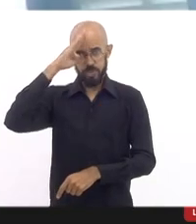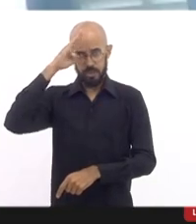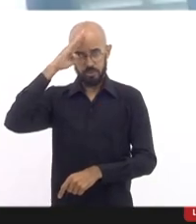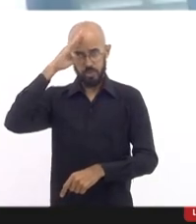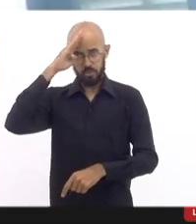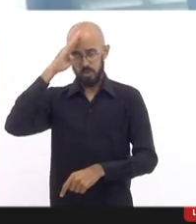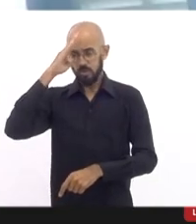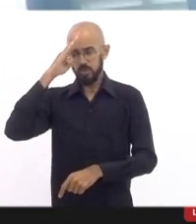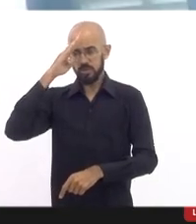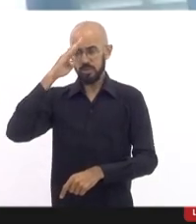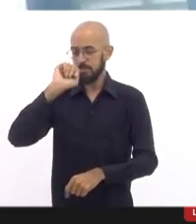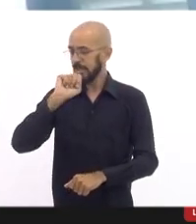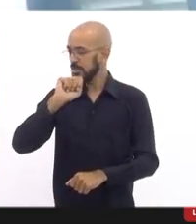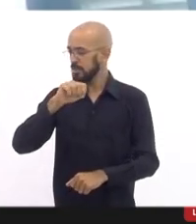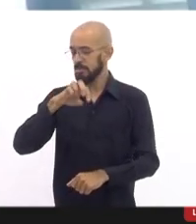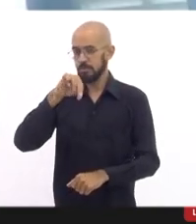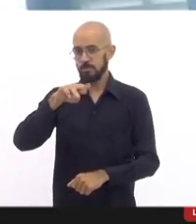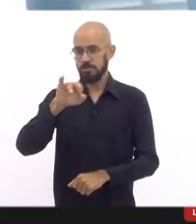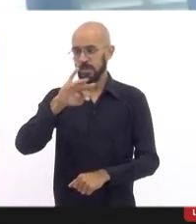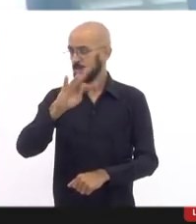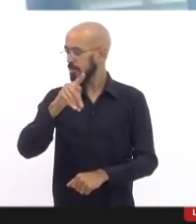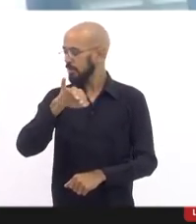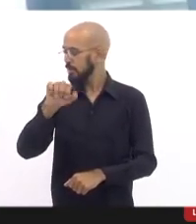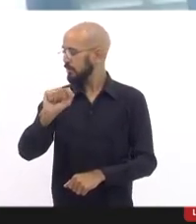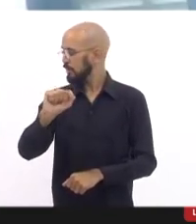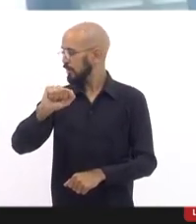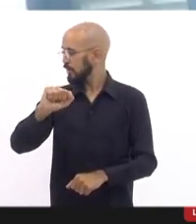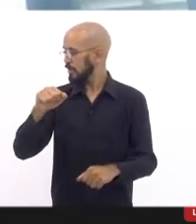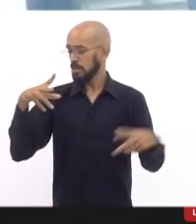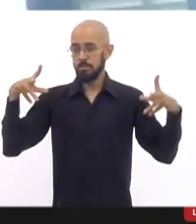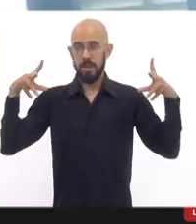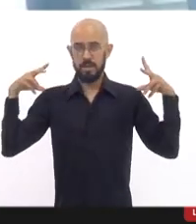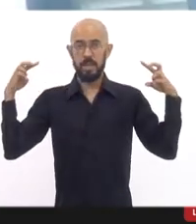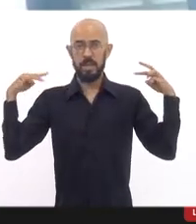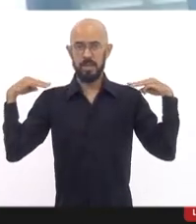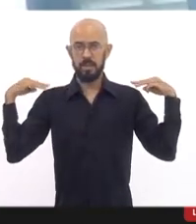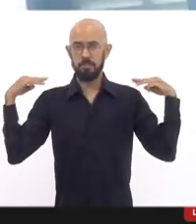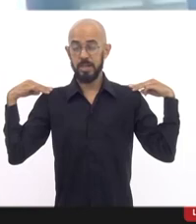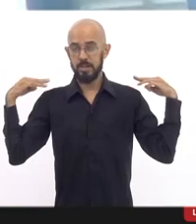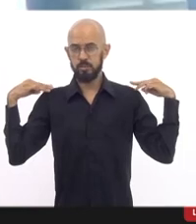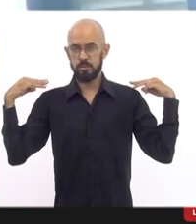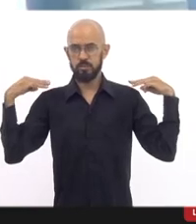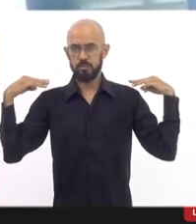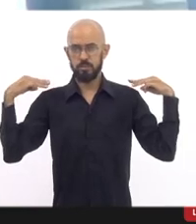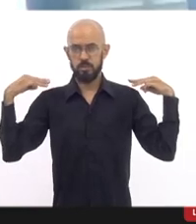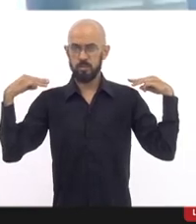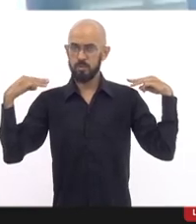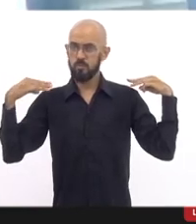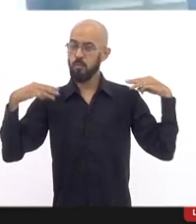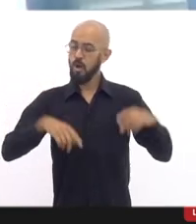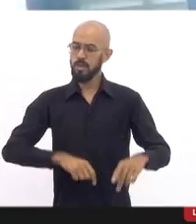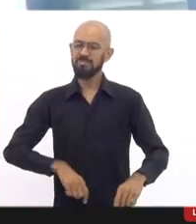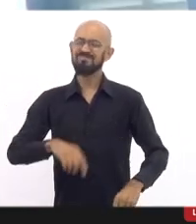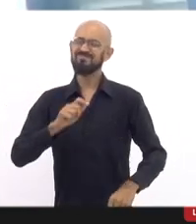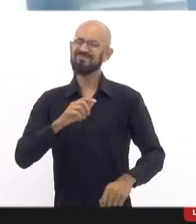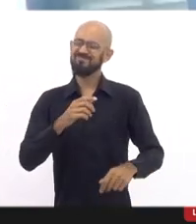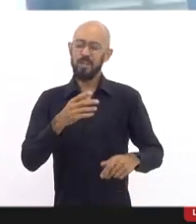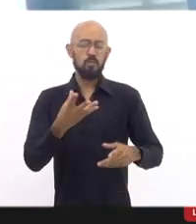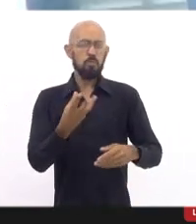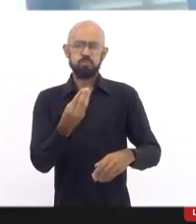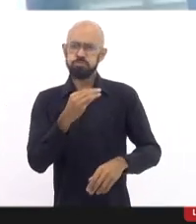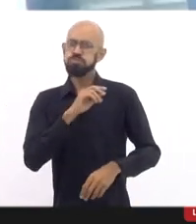caso cruel, muito cruel, cruel, nós já tivemos um encontro com os familiares